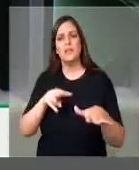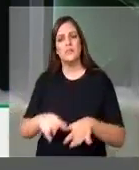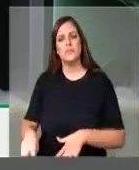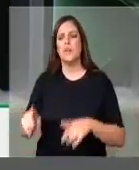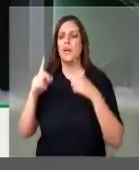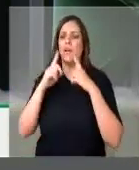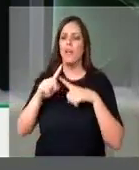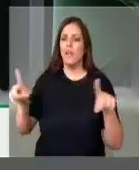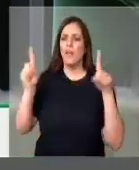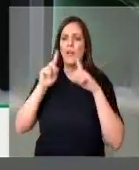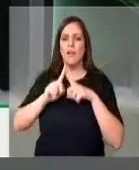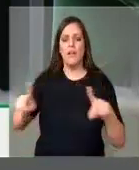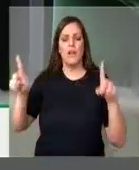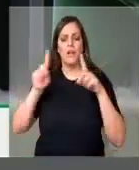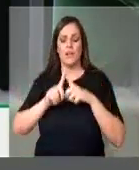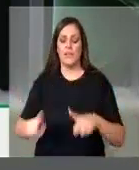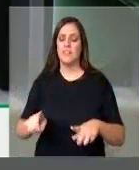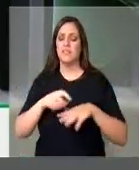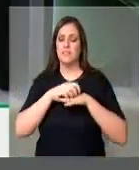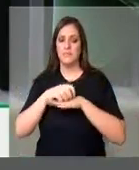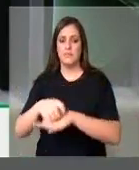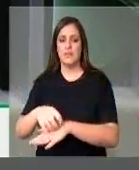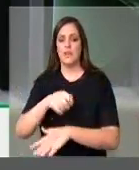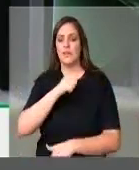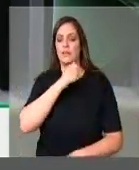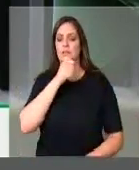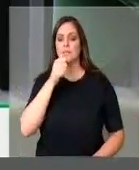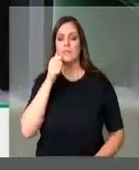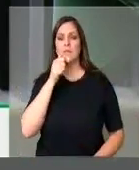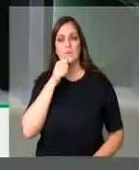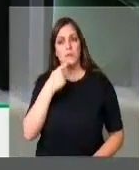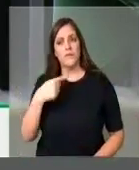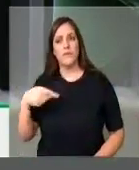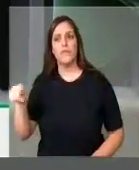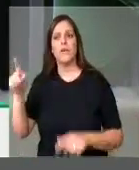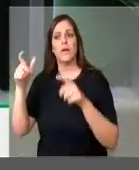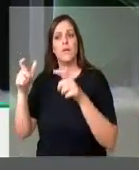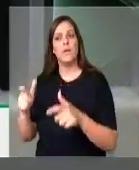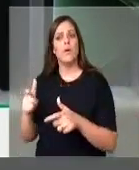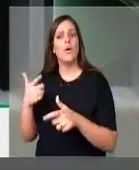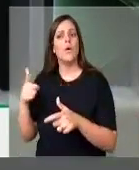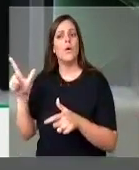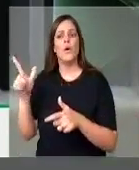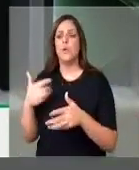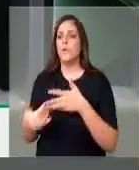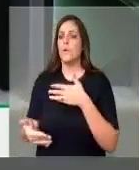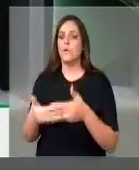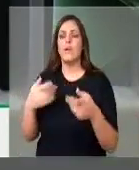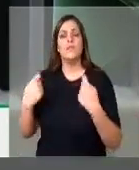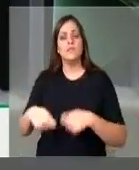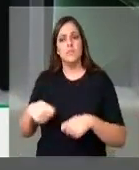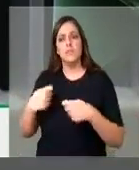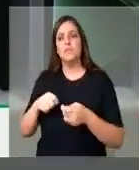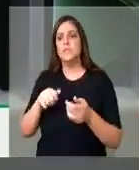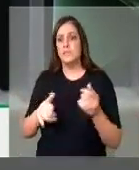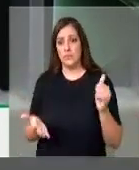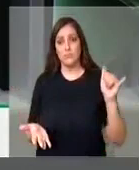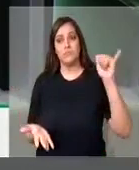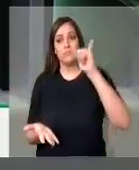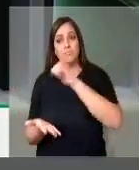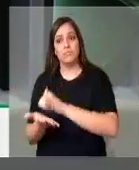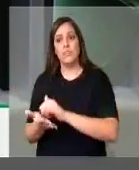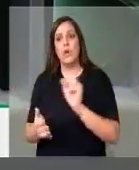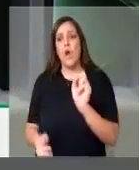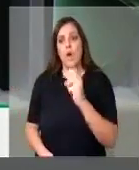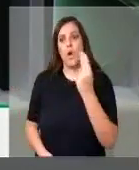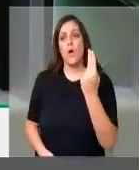reclamam. O transporte do Amapá para outros lugares é aéreo e fluvial. Não temos estradas. O avião é